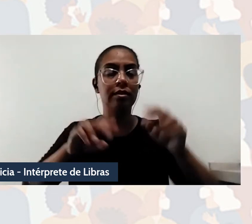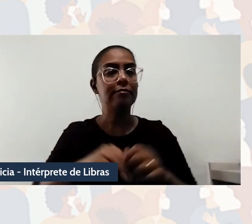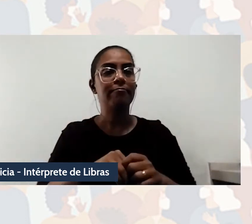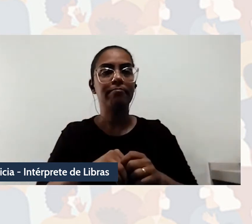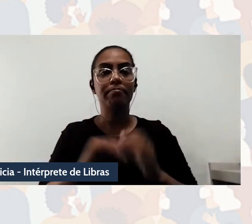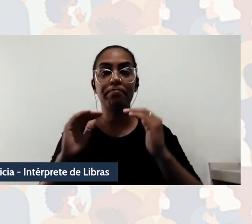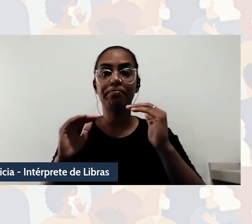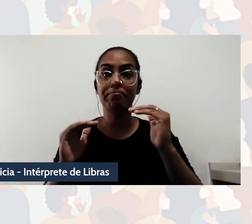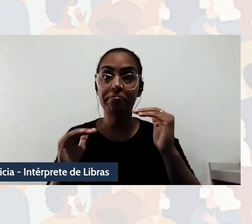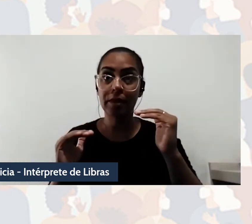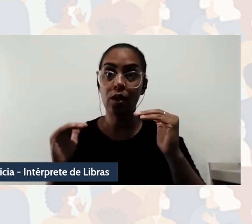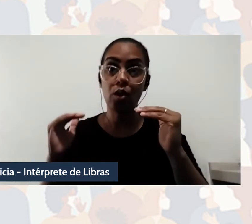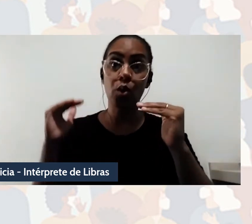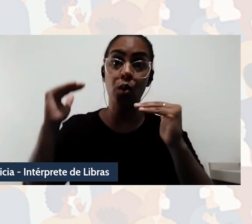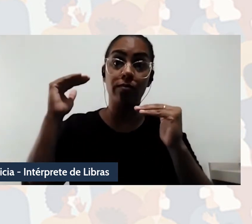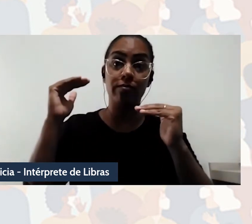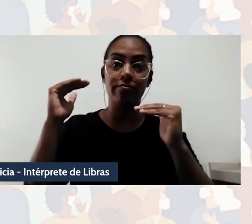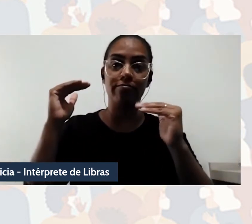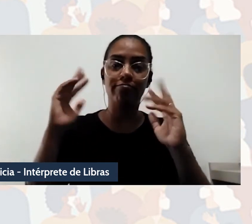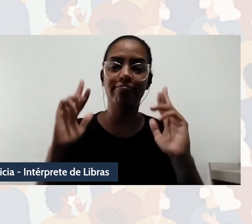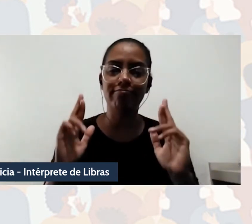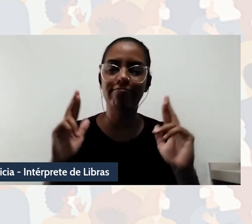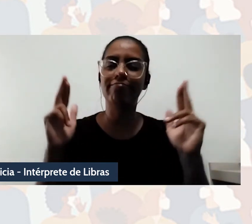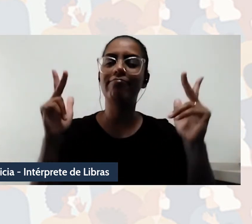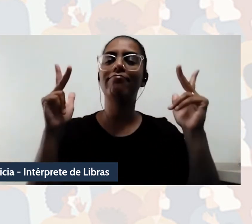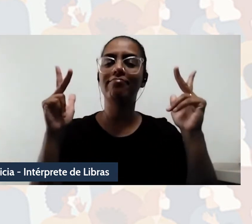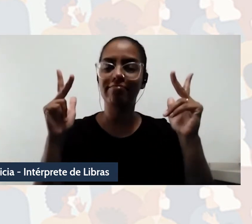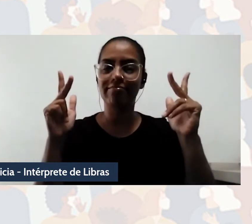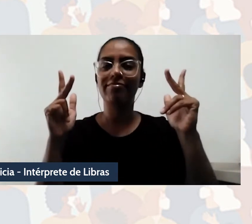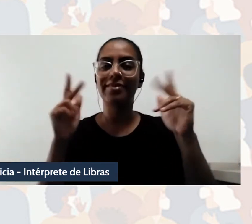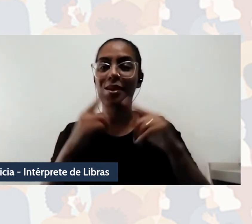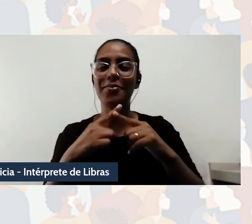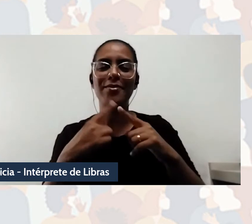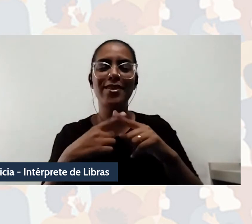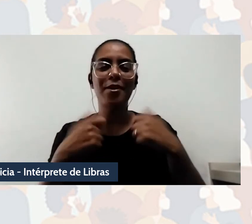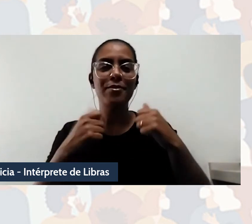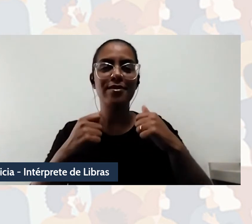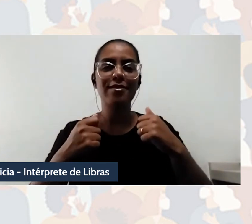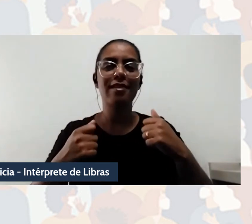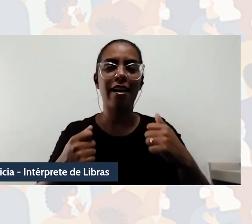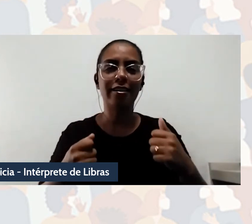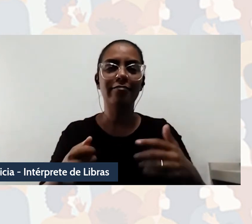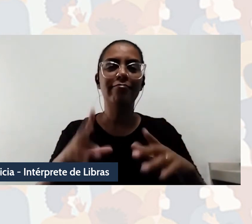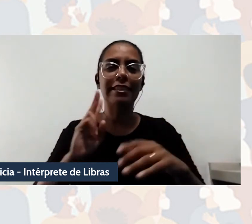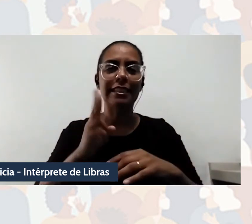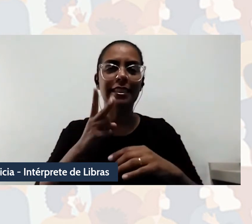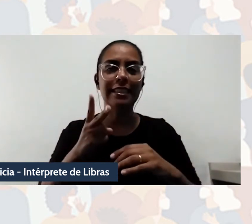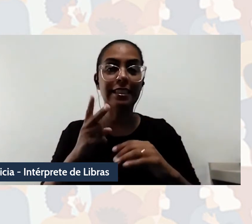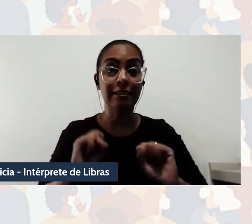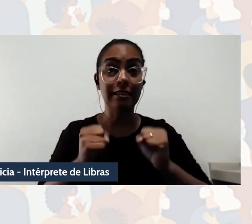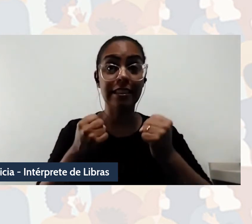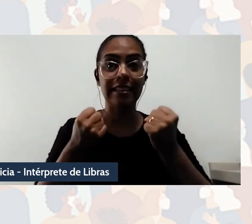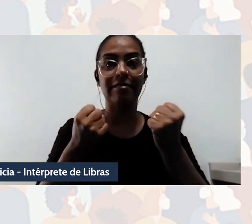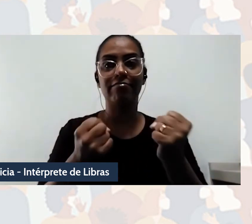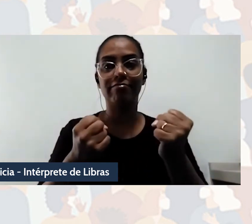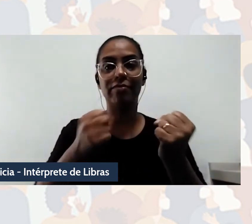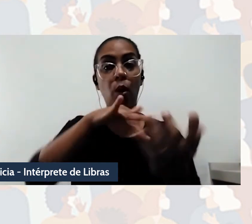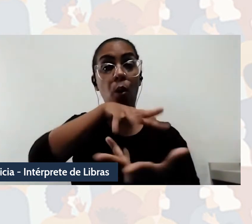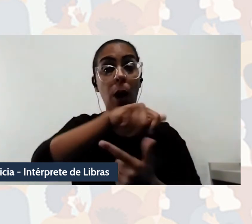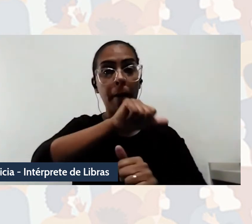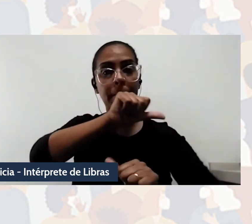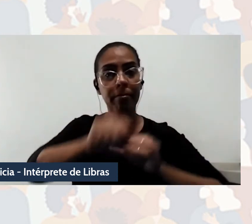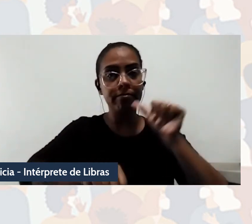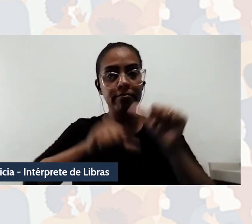normalidade, tendo-a como combustível para as mudanças no mundo, a percepção das colonialidades